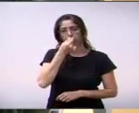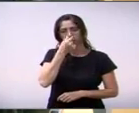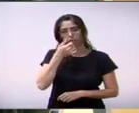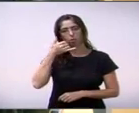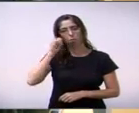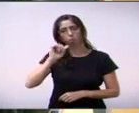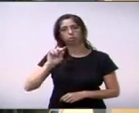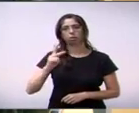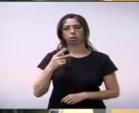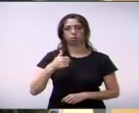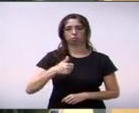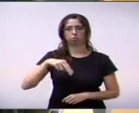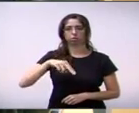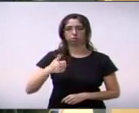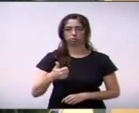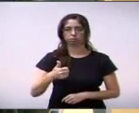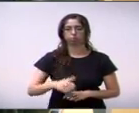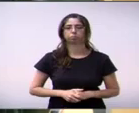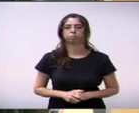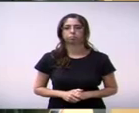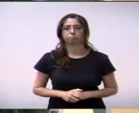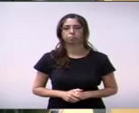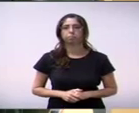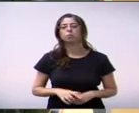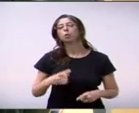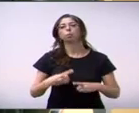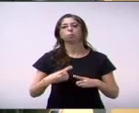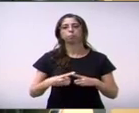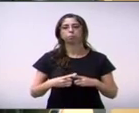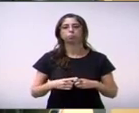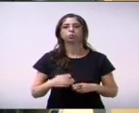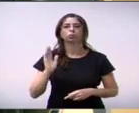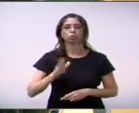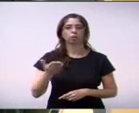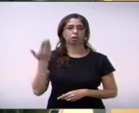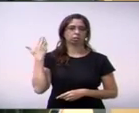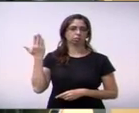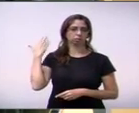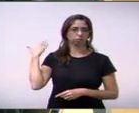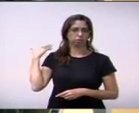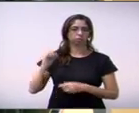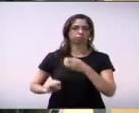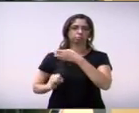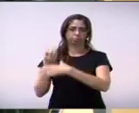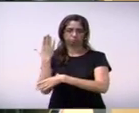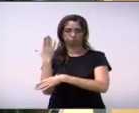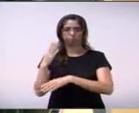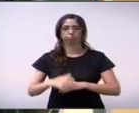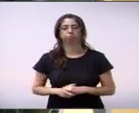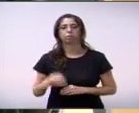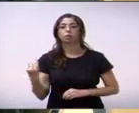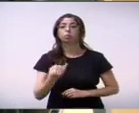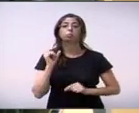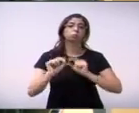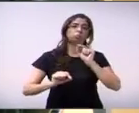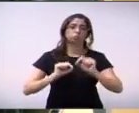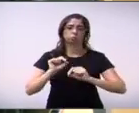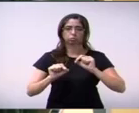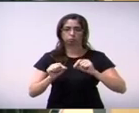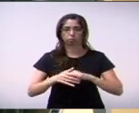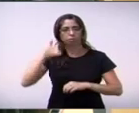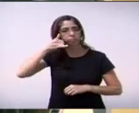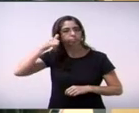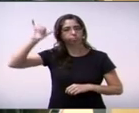contra H1N1. Então, como ela veio aí, já tivemos alguns casos. Então, é importante que a gente haja com a